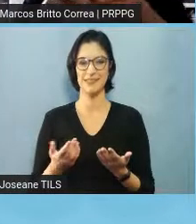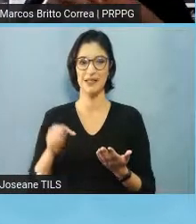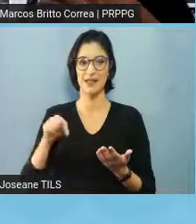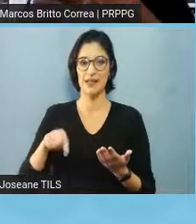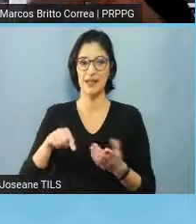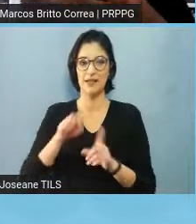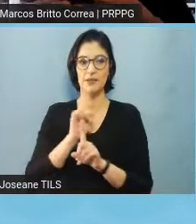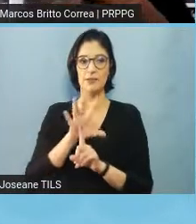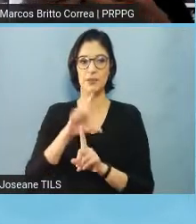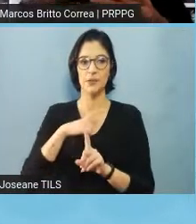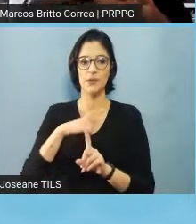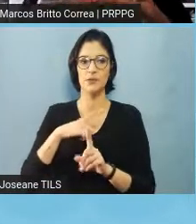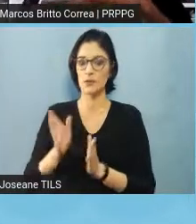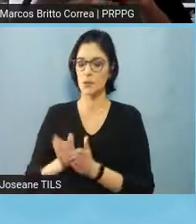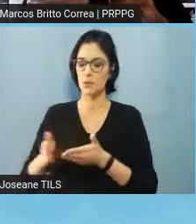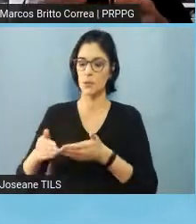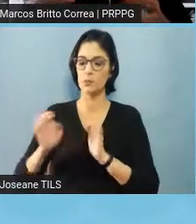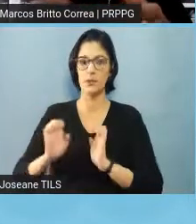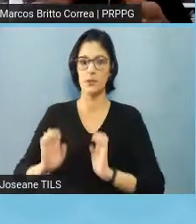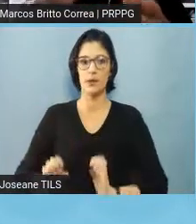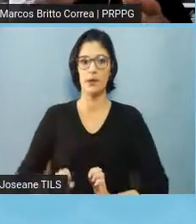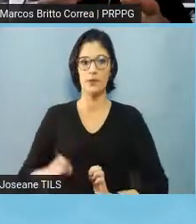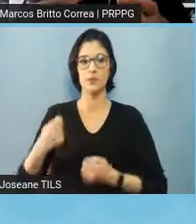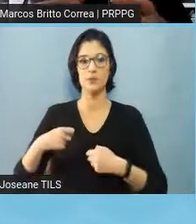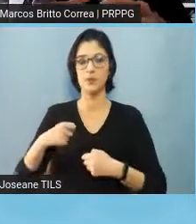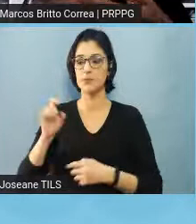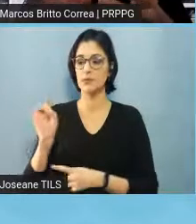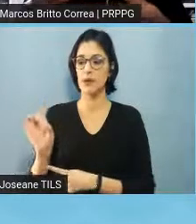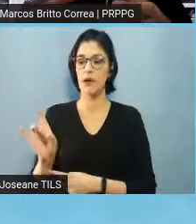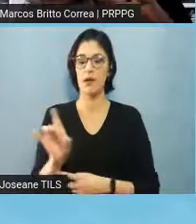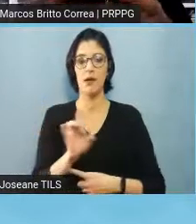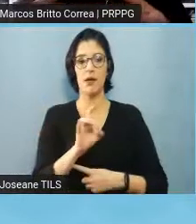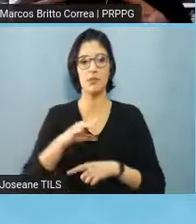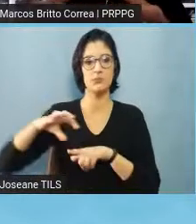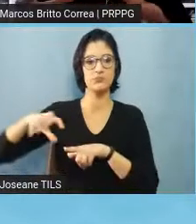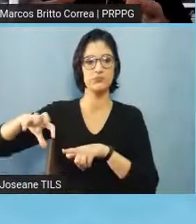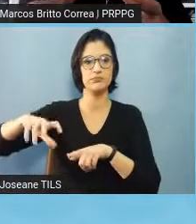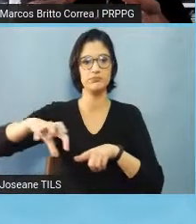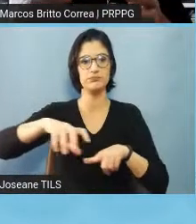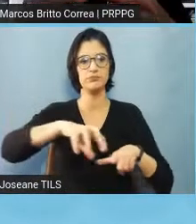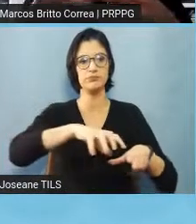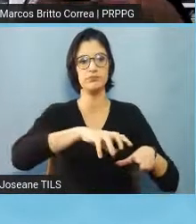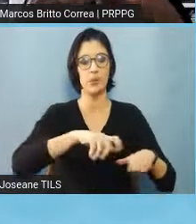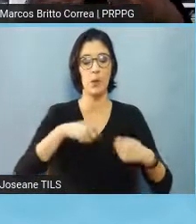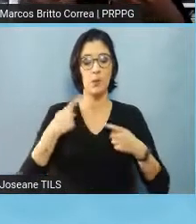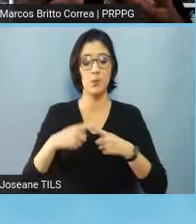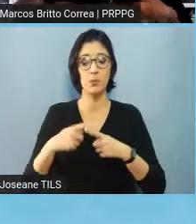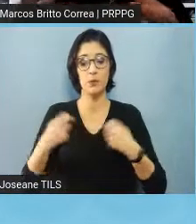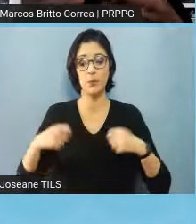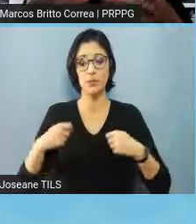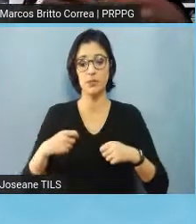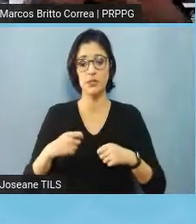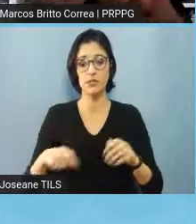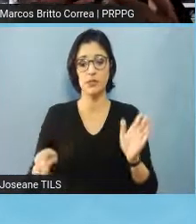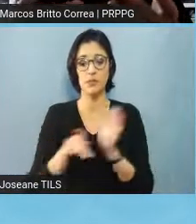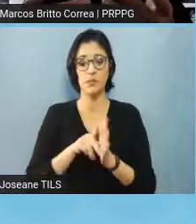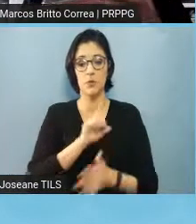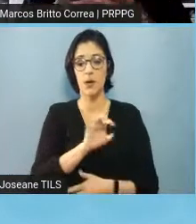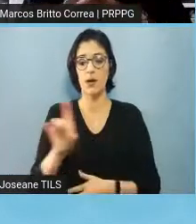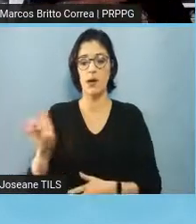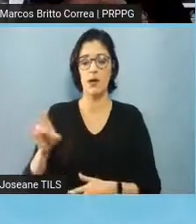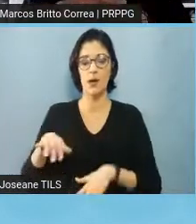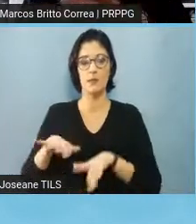que a gente precisaria ter um comitê de ética em cada unidade, porque ele precisaria contemplar, né, a minha área, a minha